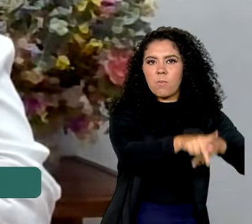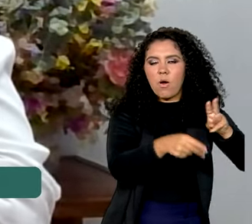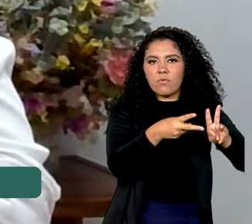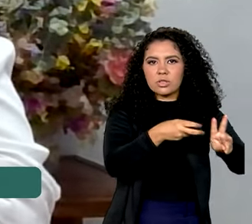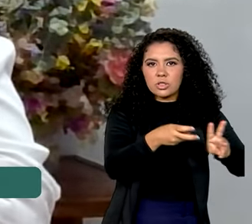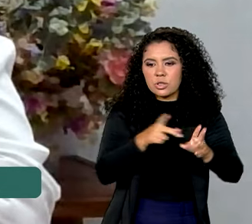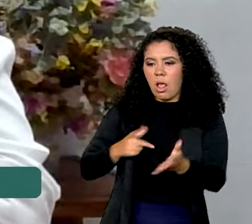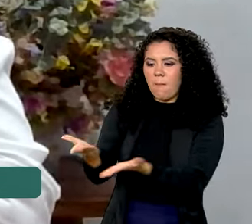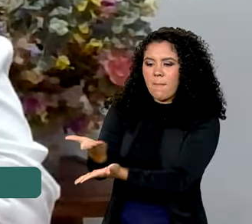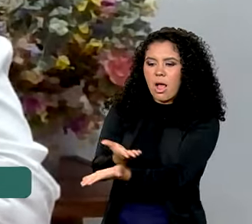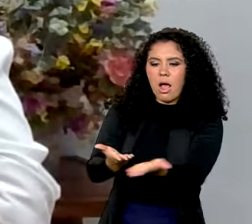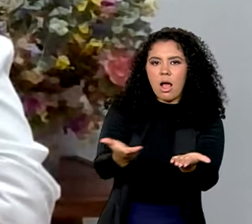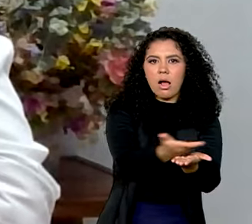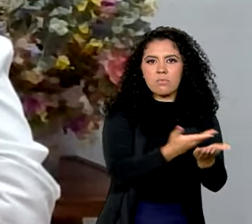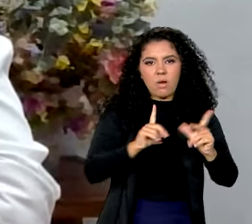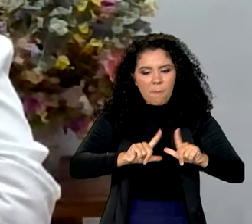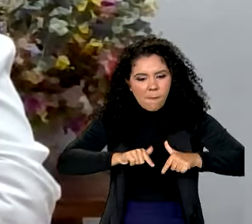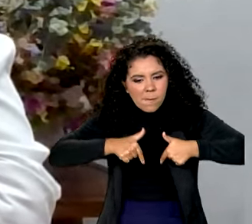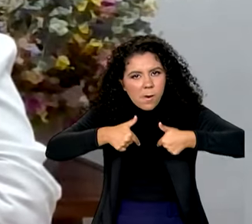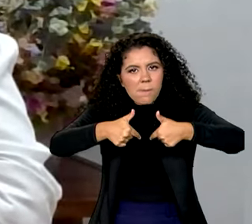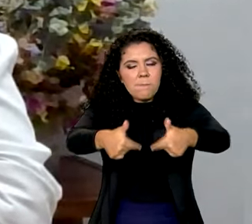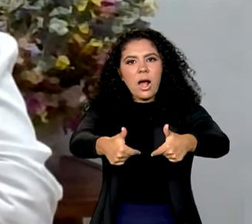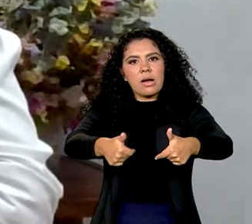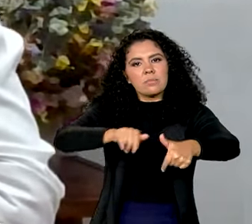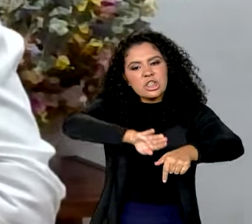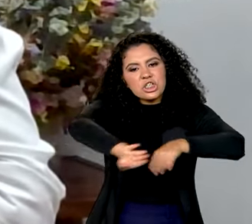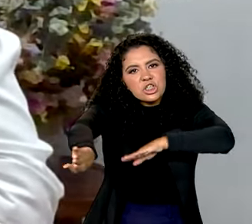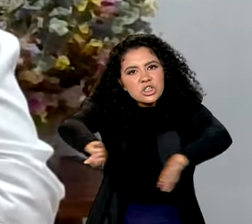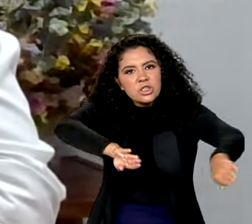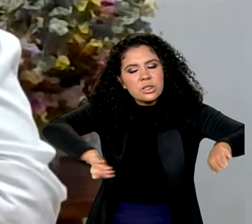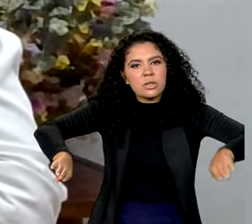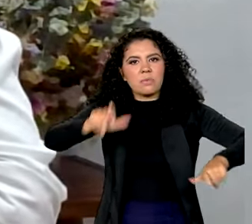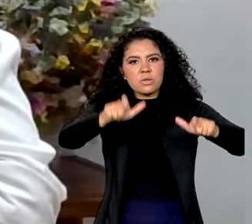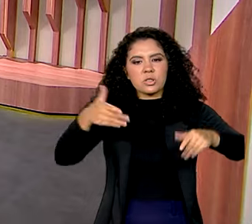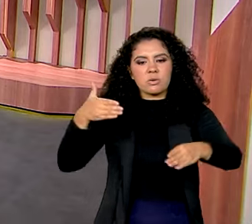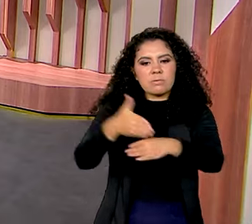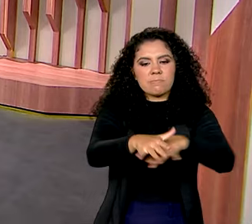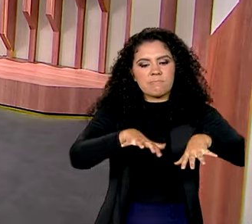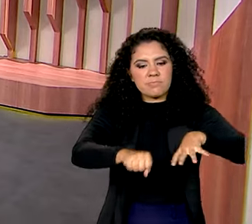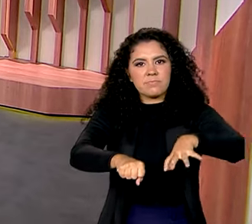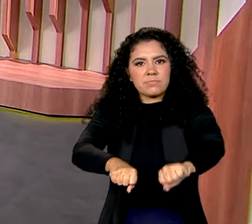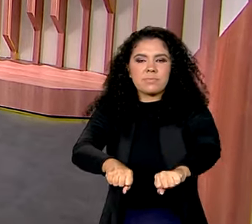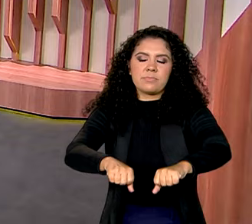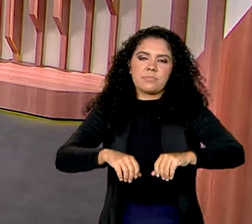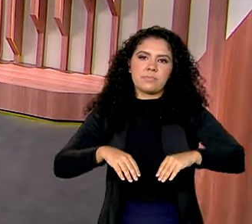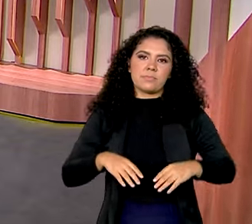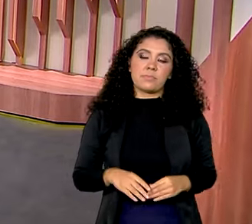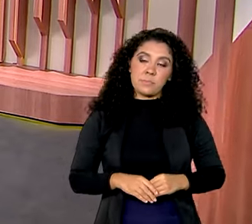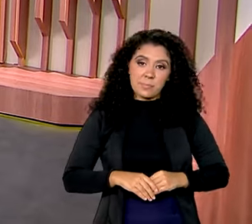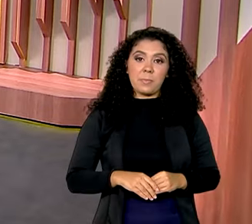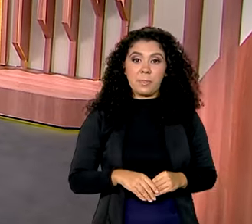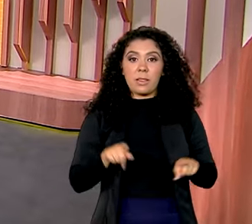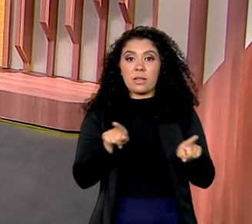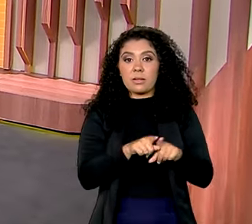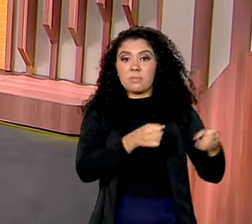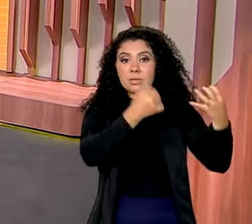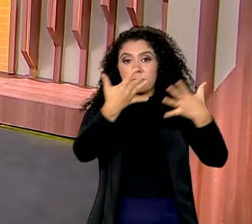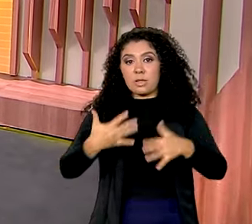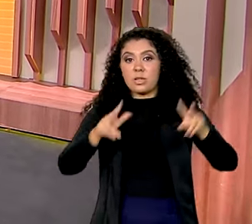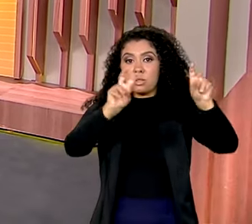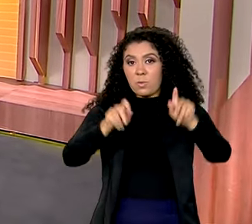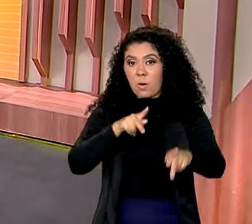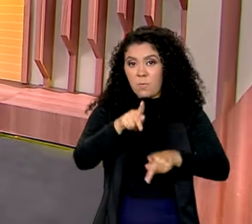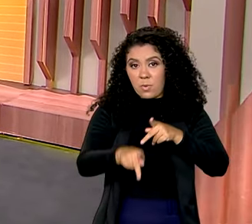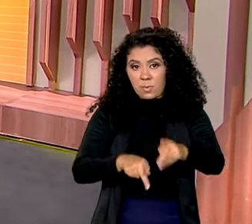desintrusão, ou seja, a retirada de invasores em terras indígenas. E ainda falando sobre a população